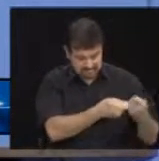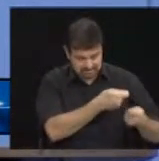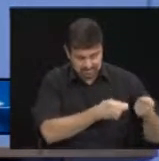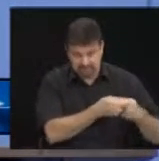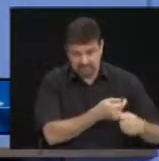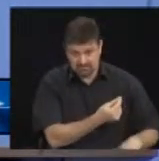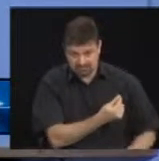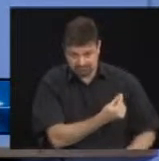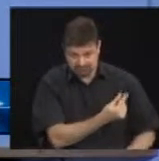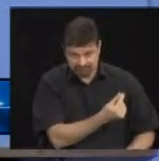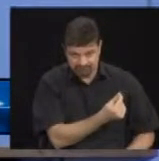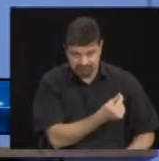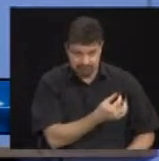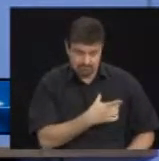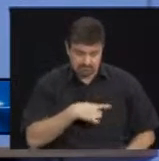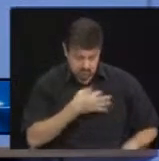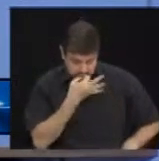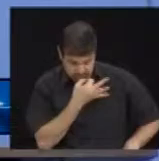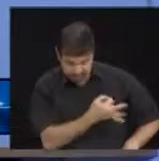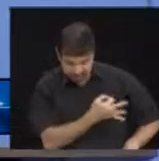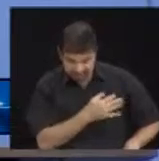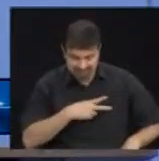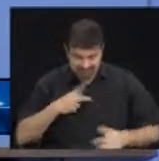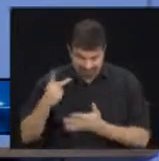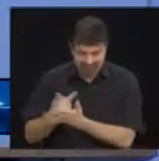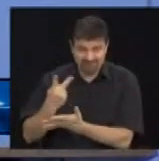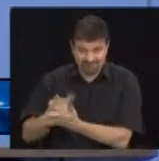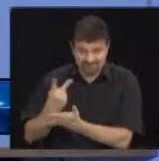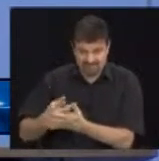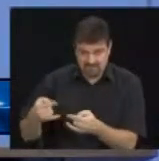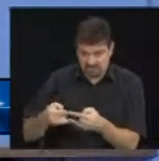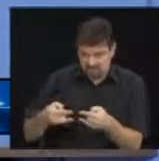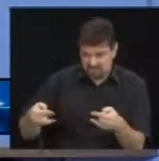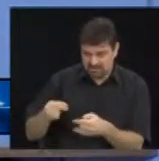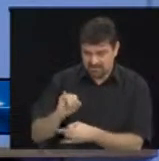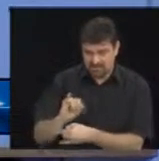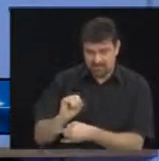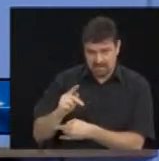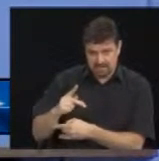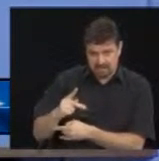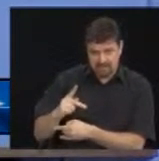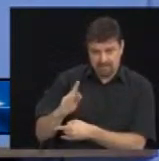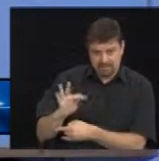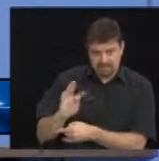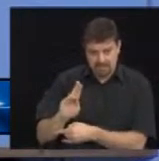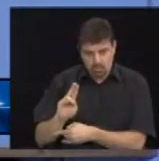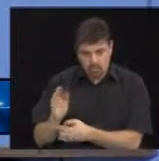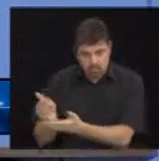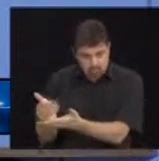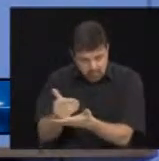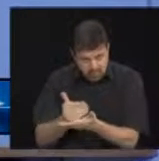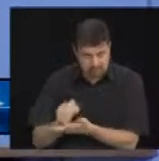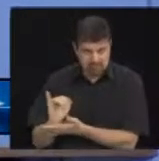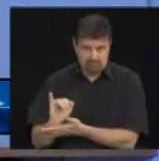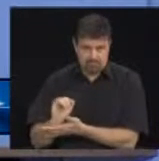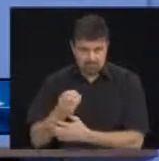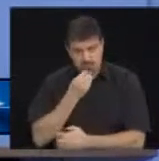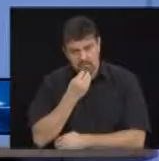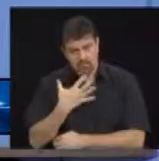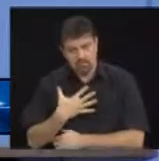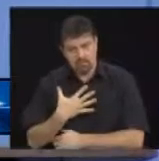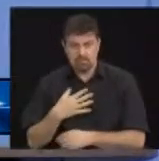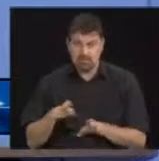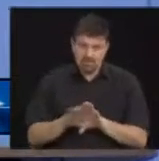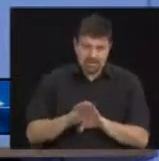opinião de que há um erro nesse IPTU. Isso já é bom, mas muito